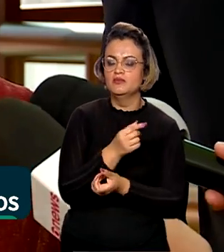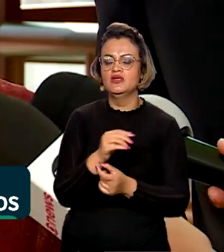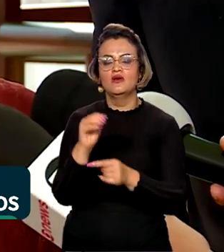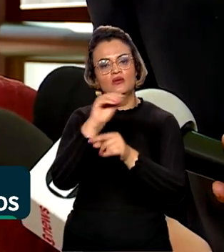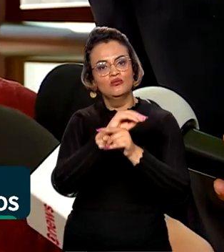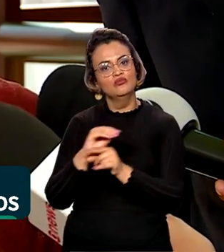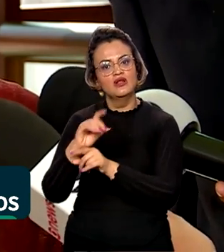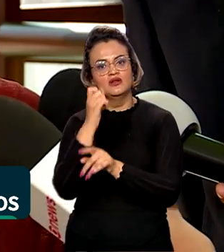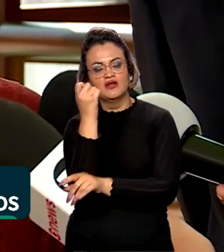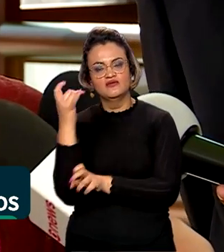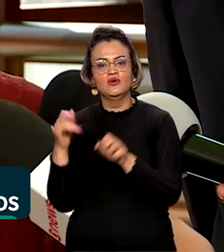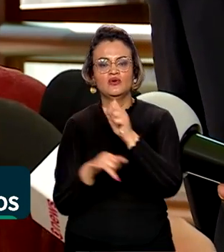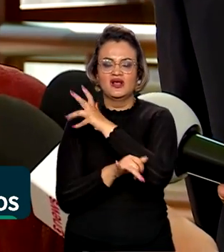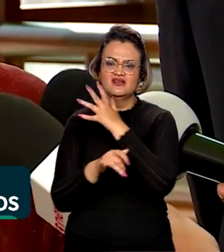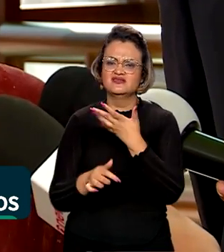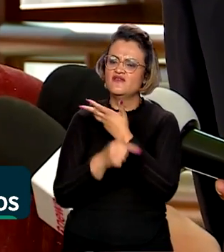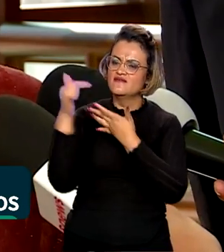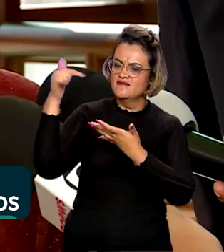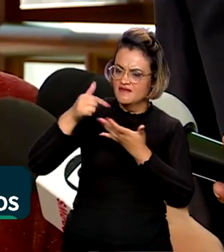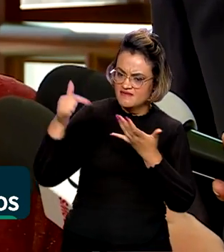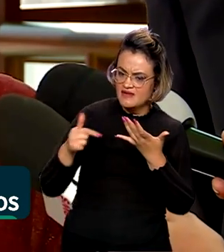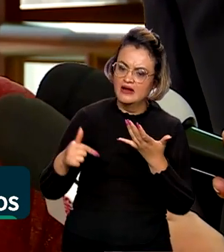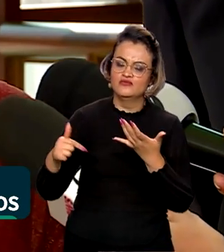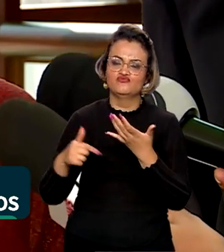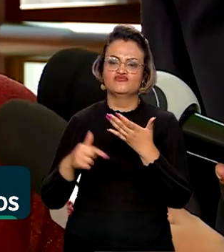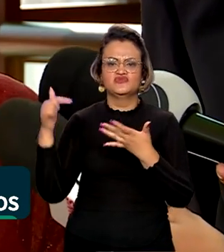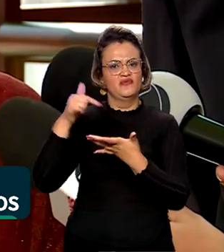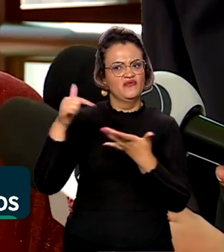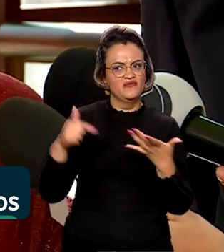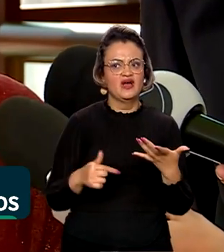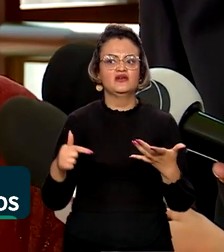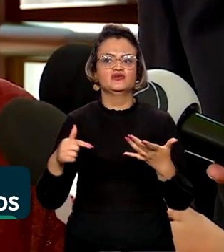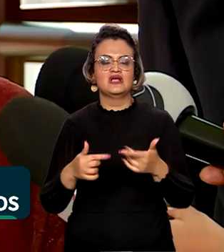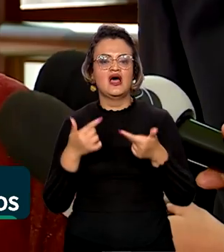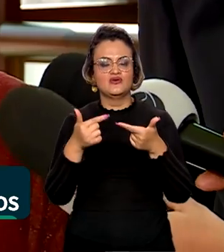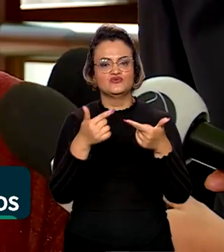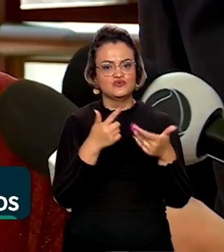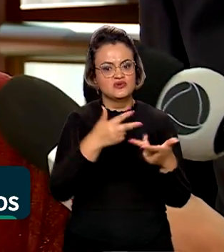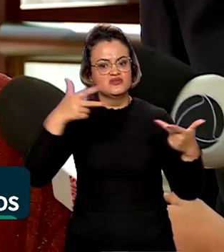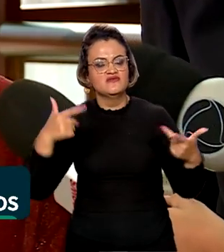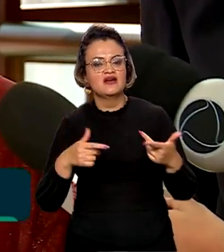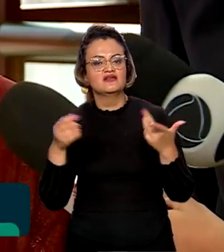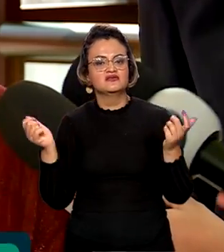Então, um conjunto de monitoramento, um conjunto de ações que podem ser apresentadas.